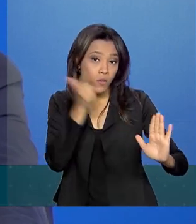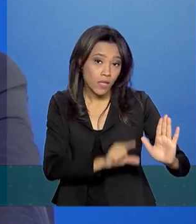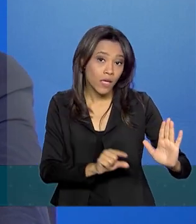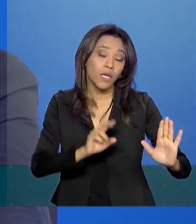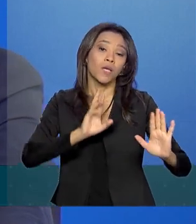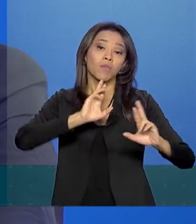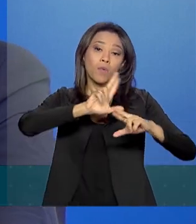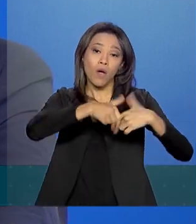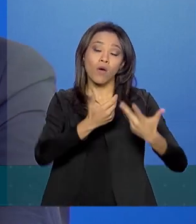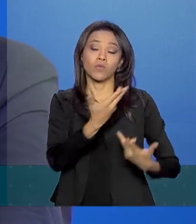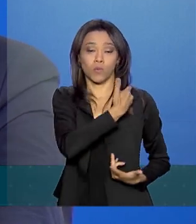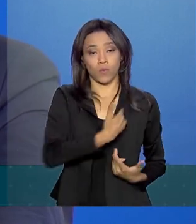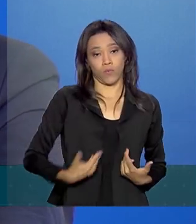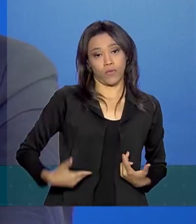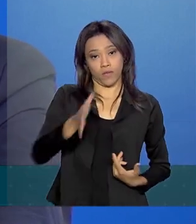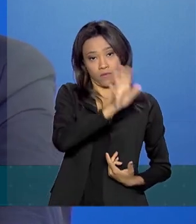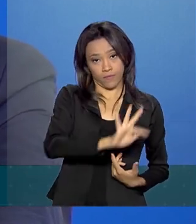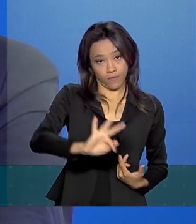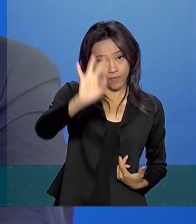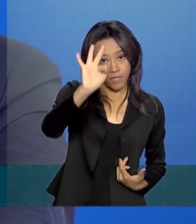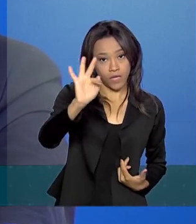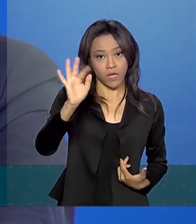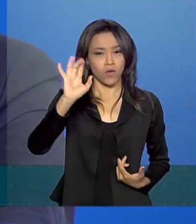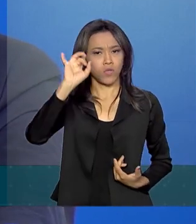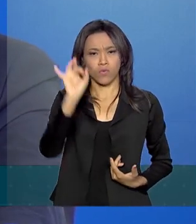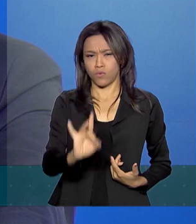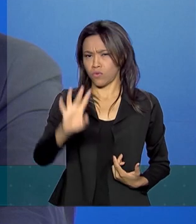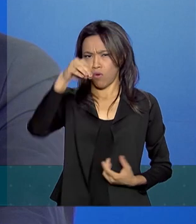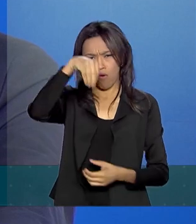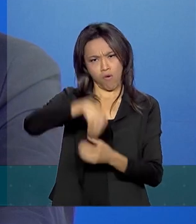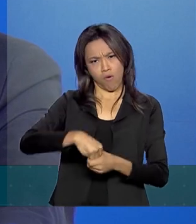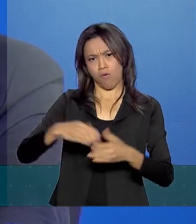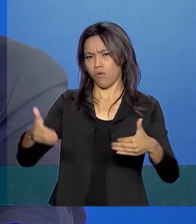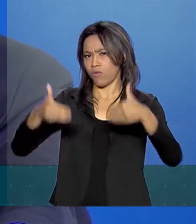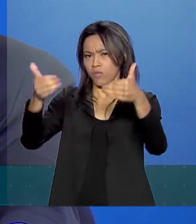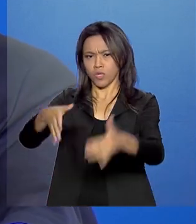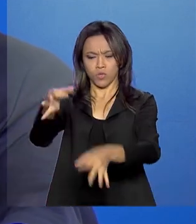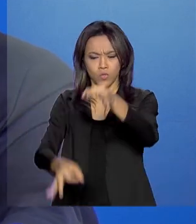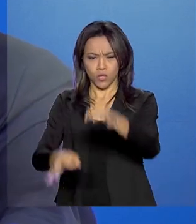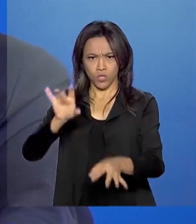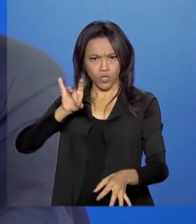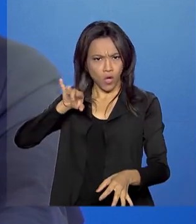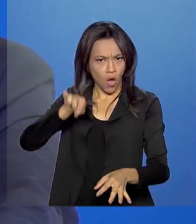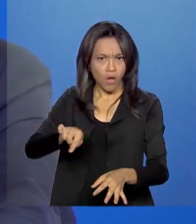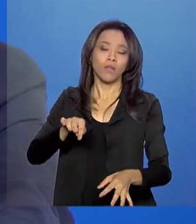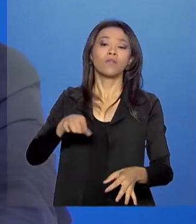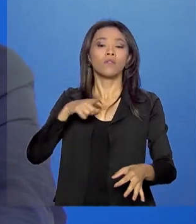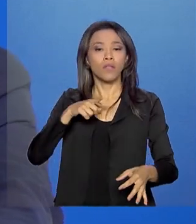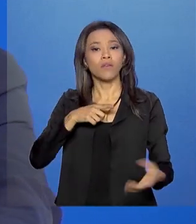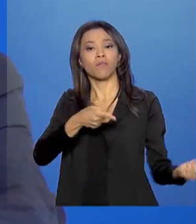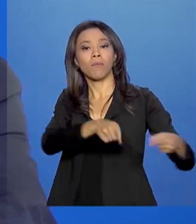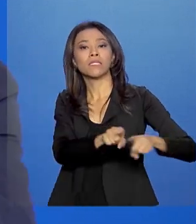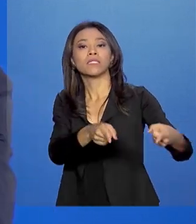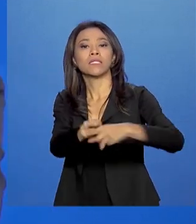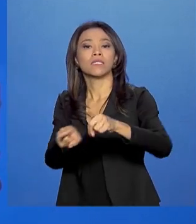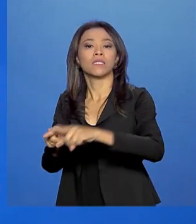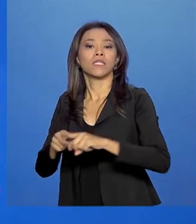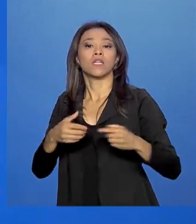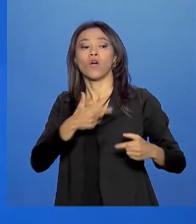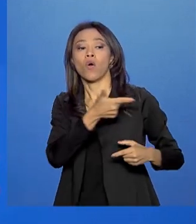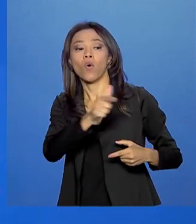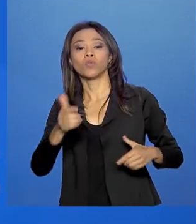do governo federal, não só aqui do Ministério da Justiça e Segurança Pública, mas dos demais ministérios para o